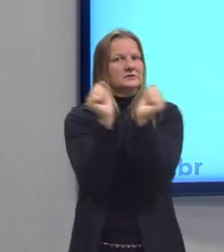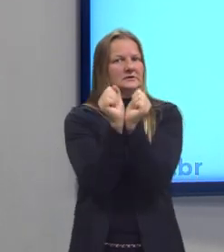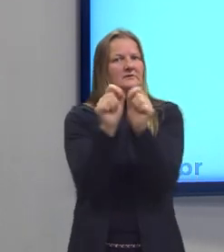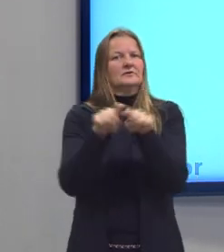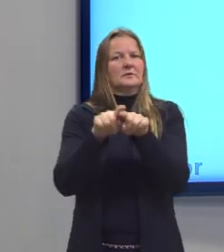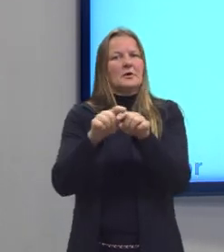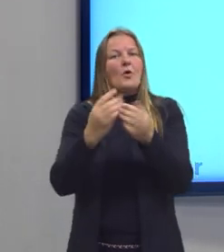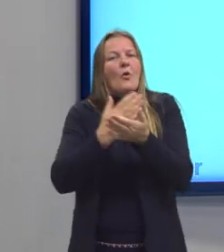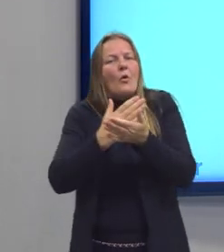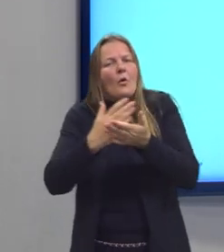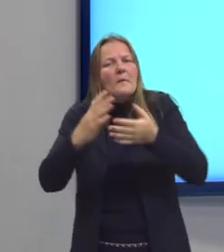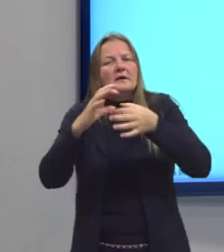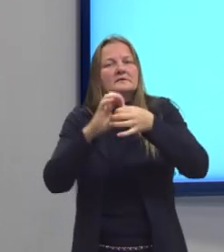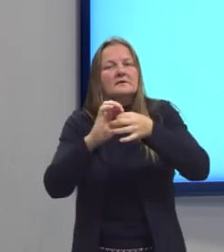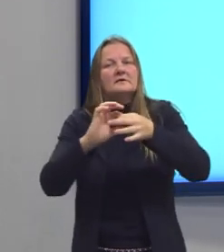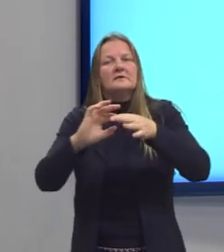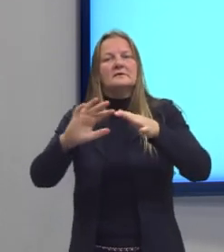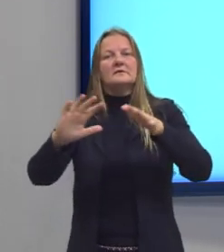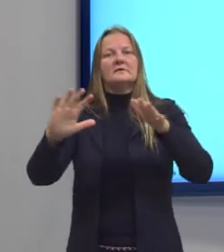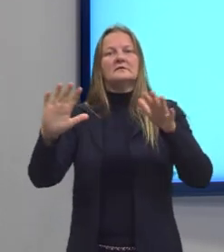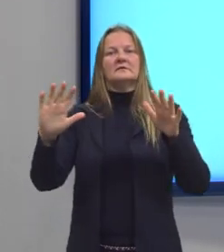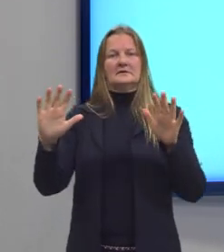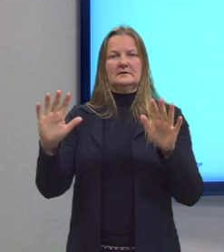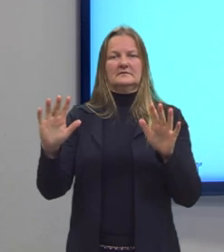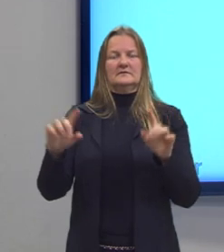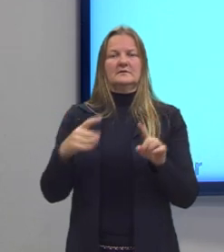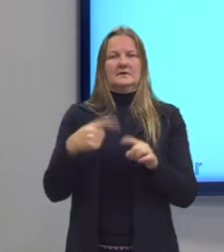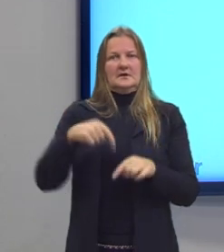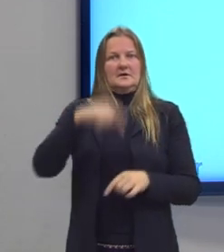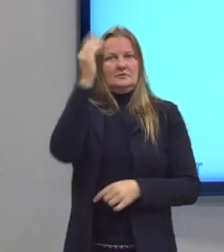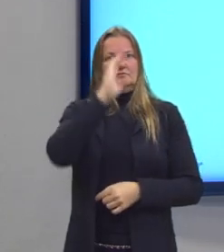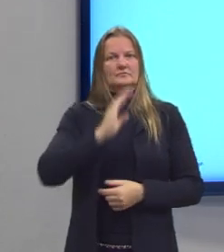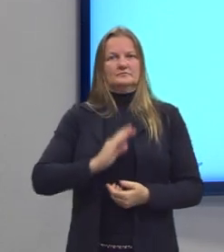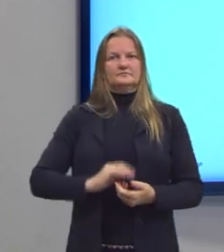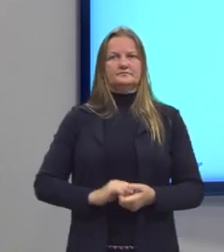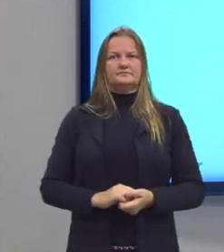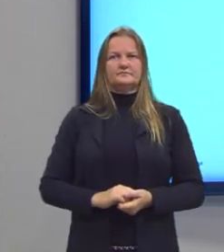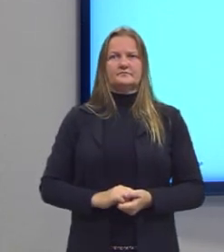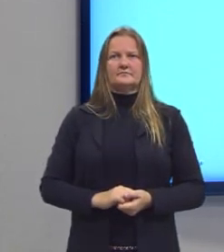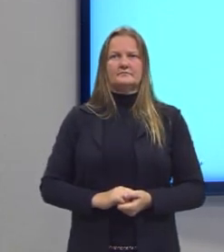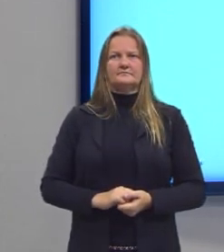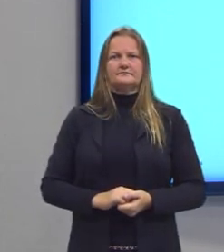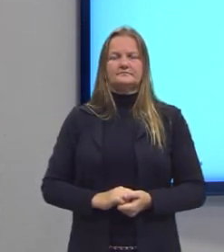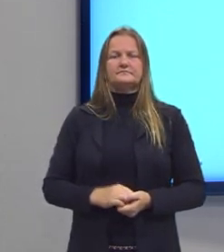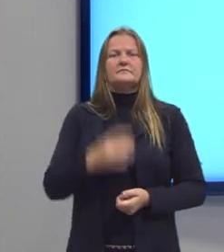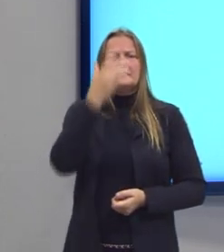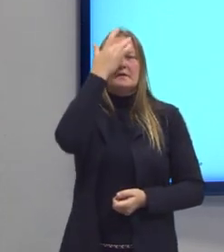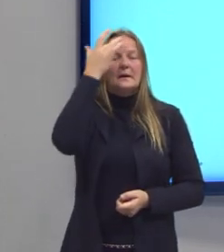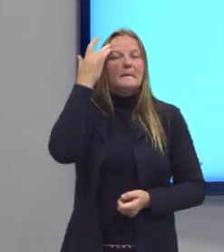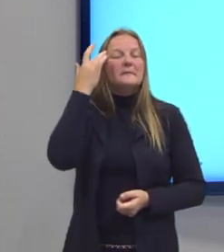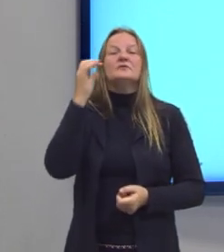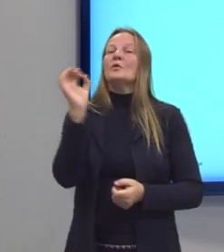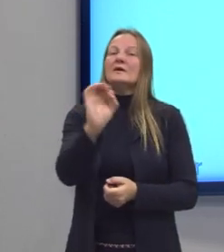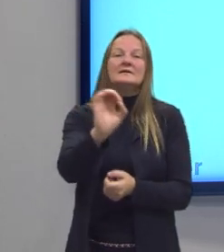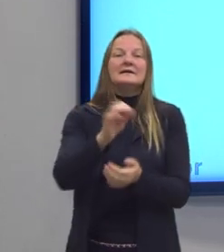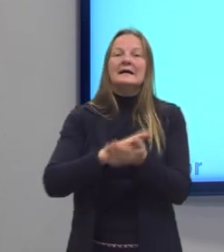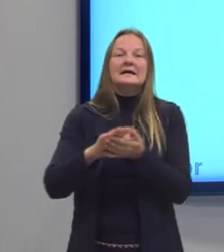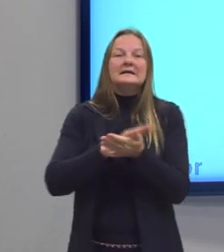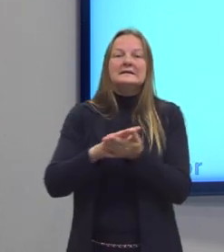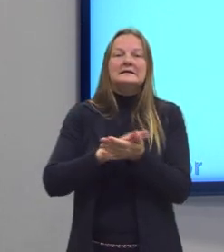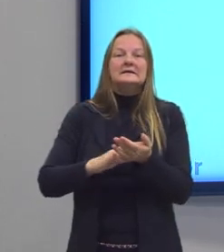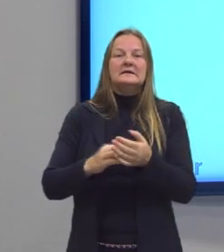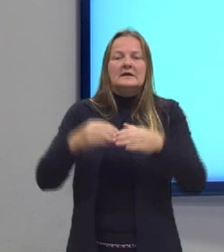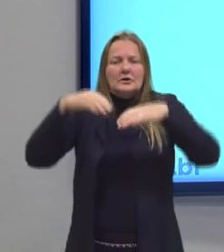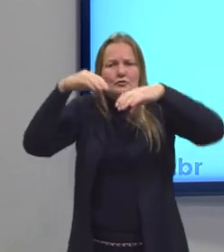começa esse processo de homens livres no Brasil. Então, essas pessoas que não trabalham na mina,